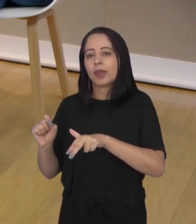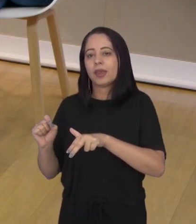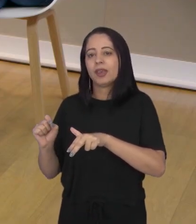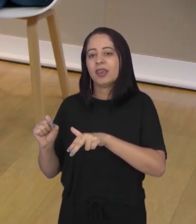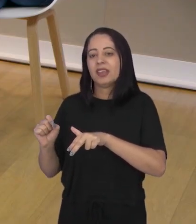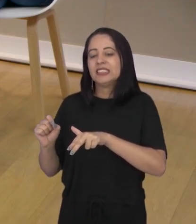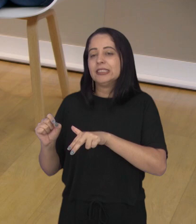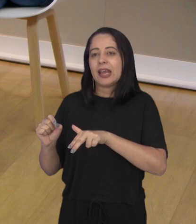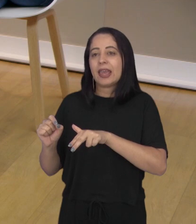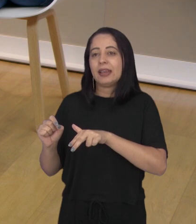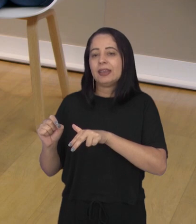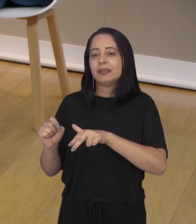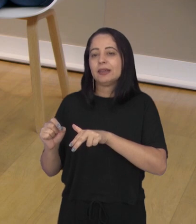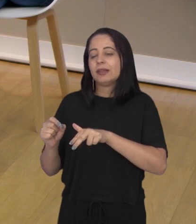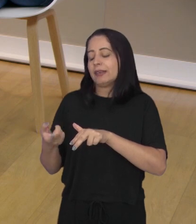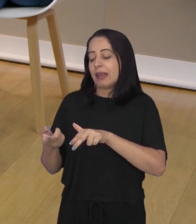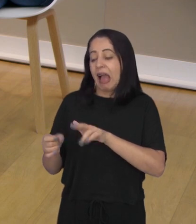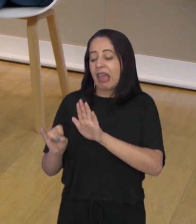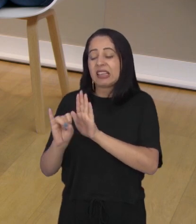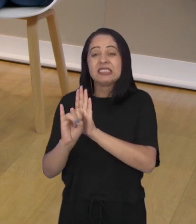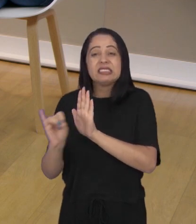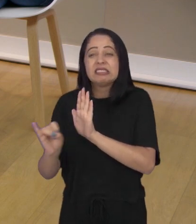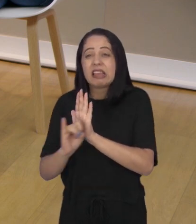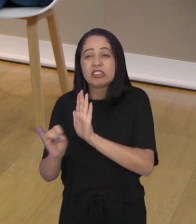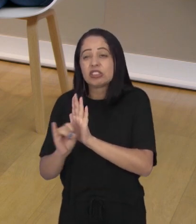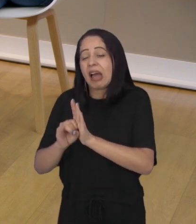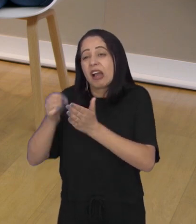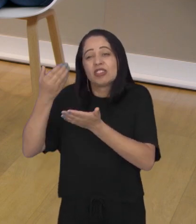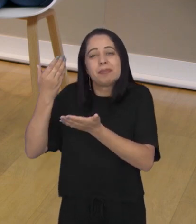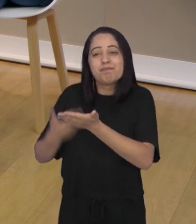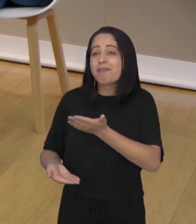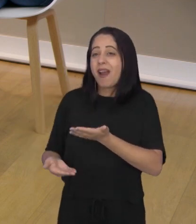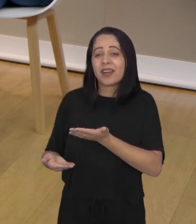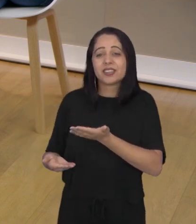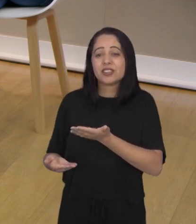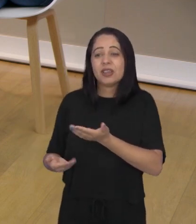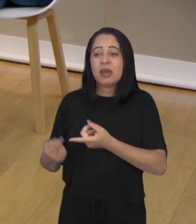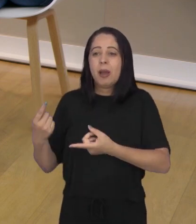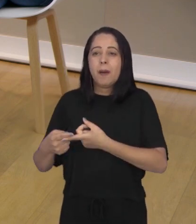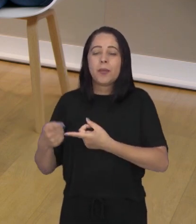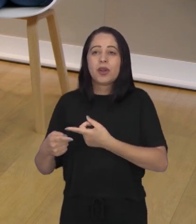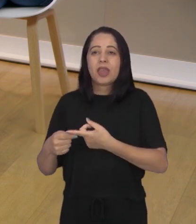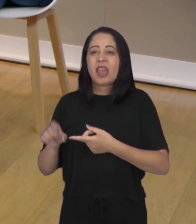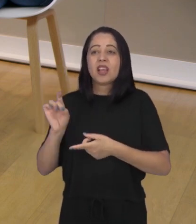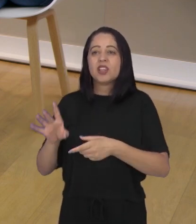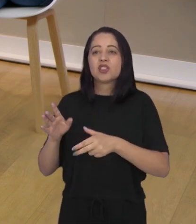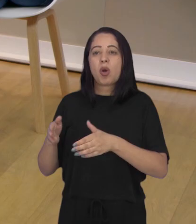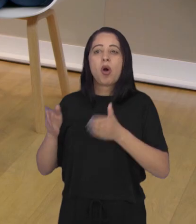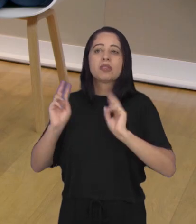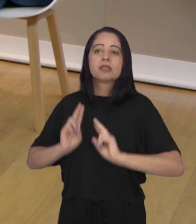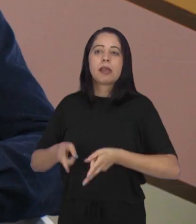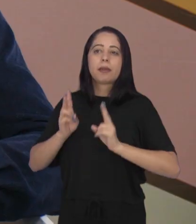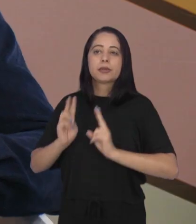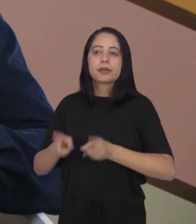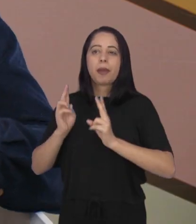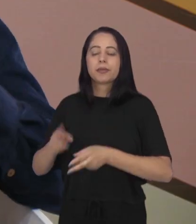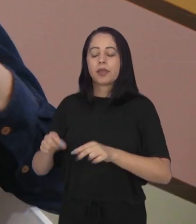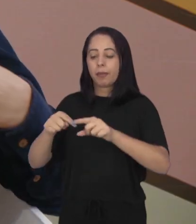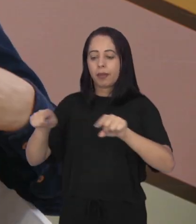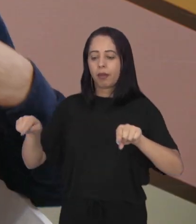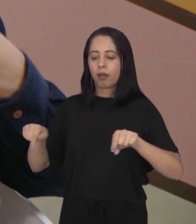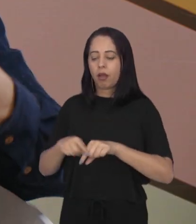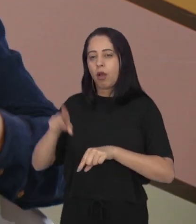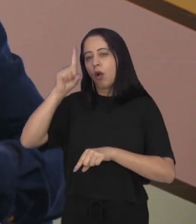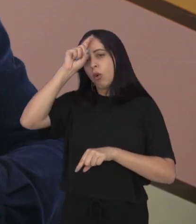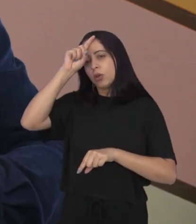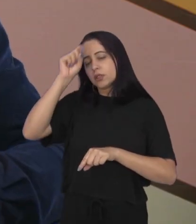processo de despersonalização, né? O que que seria isso? Ele começa a se identificar com elementos